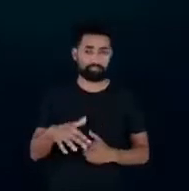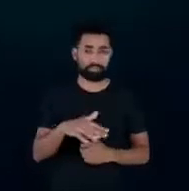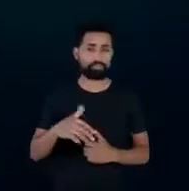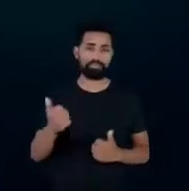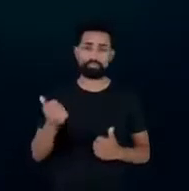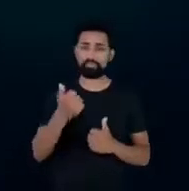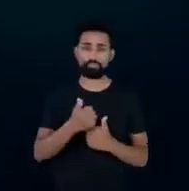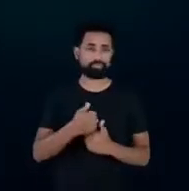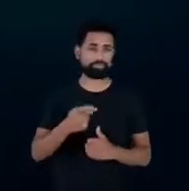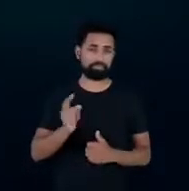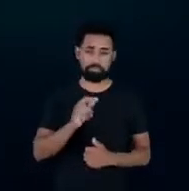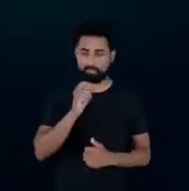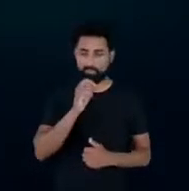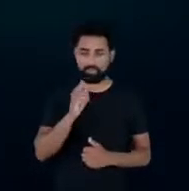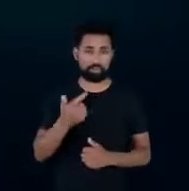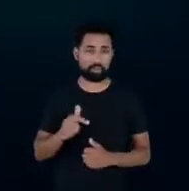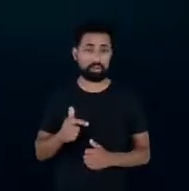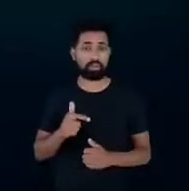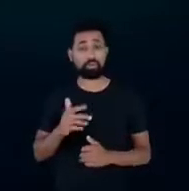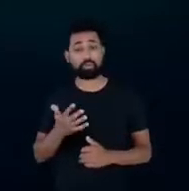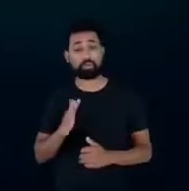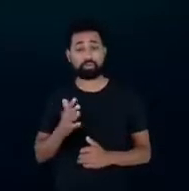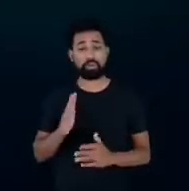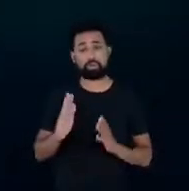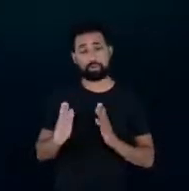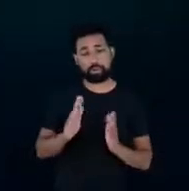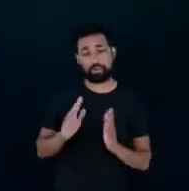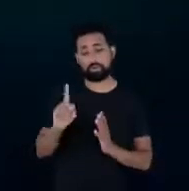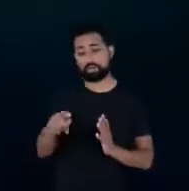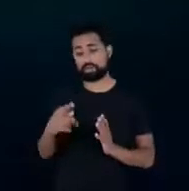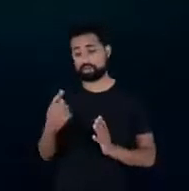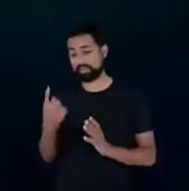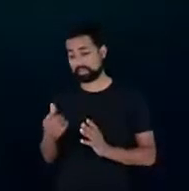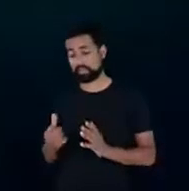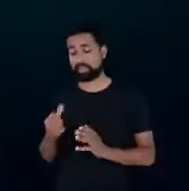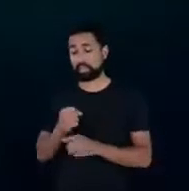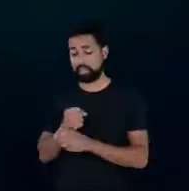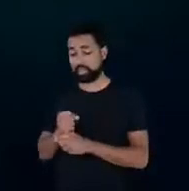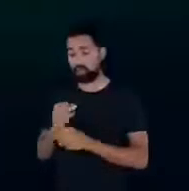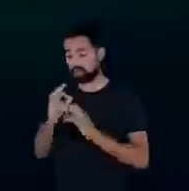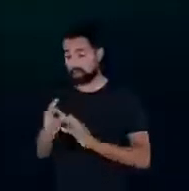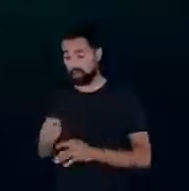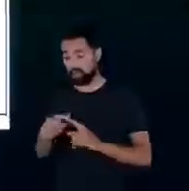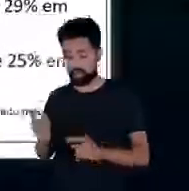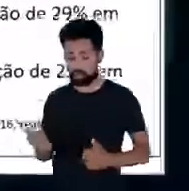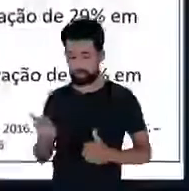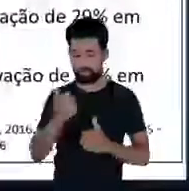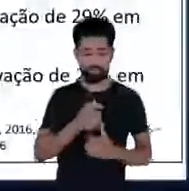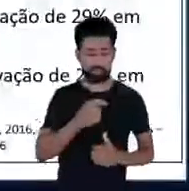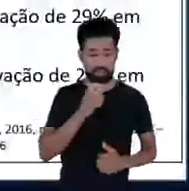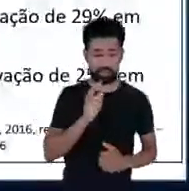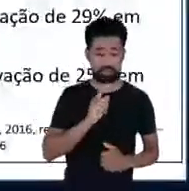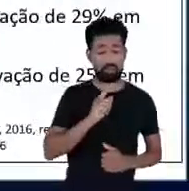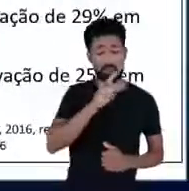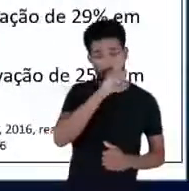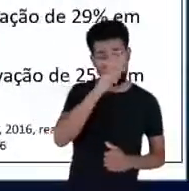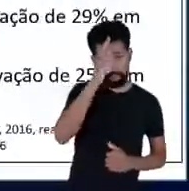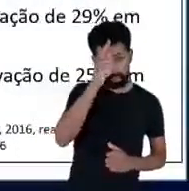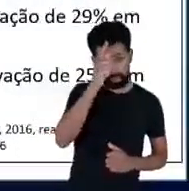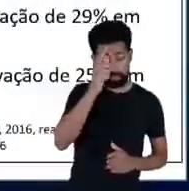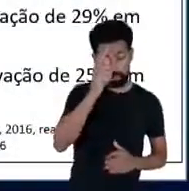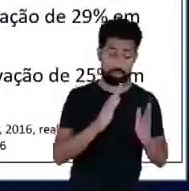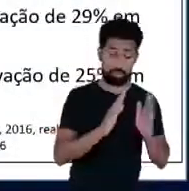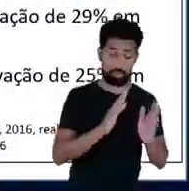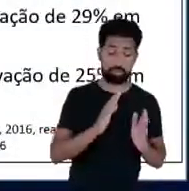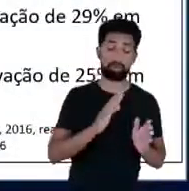vida da nossa indústria então são cerca de 16 anos 15,16 anos contrapartida a Alemanha cerca de 4 anos